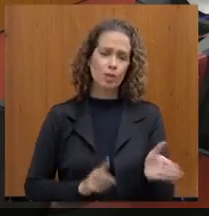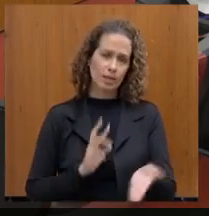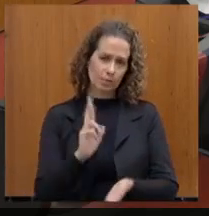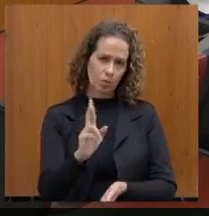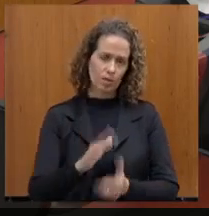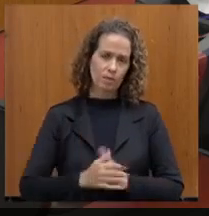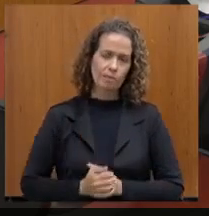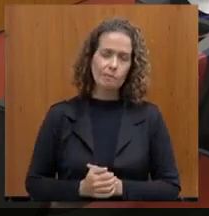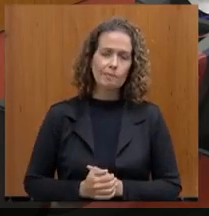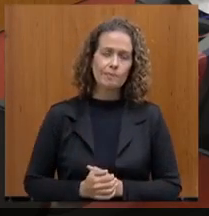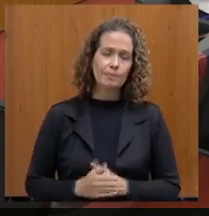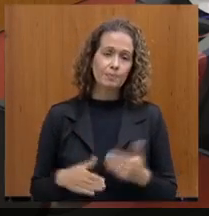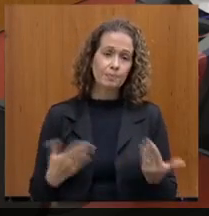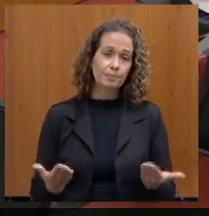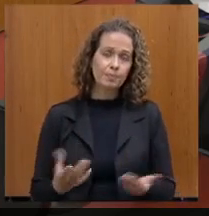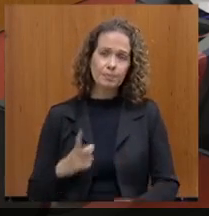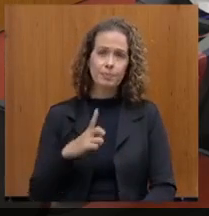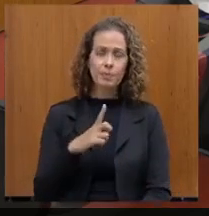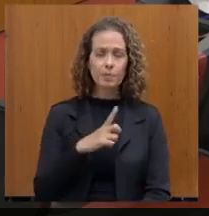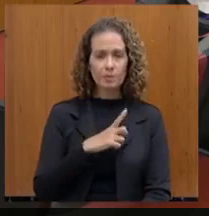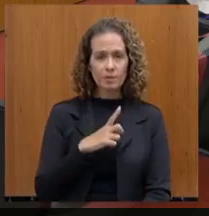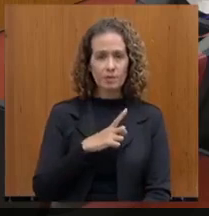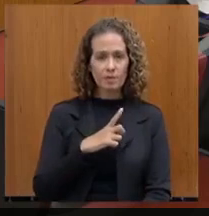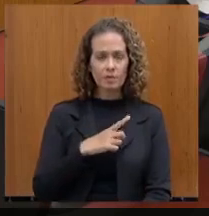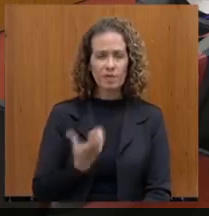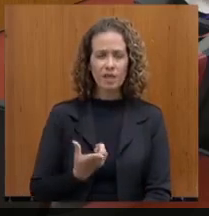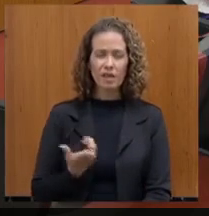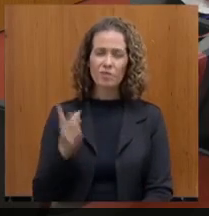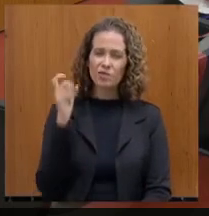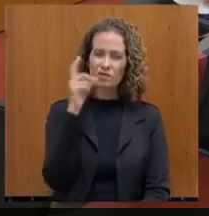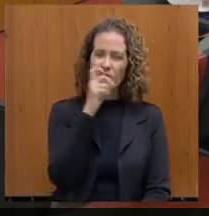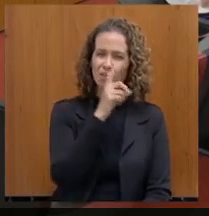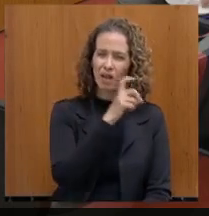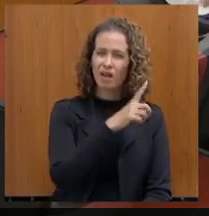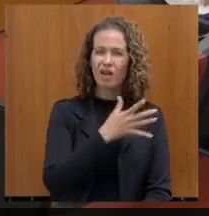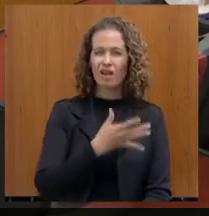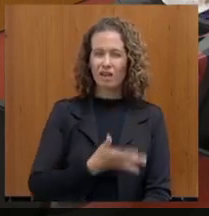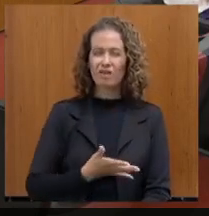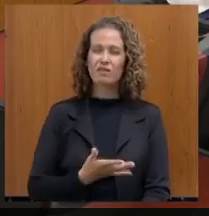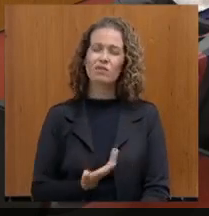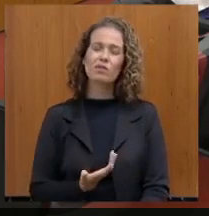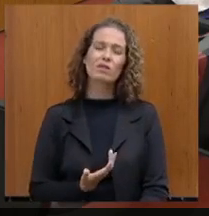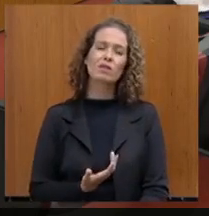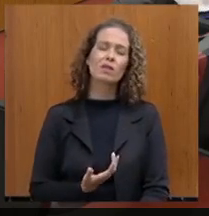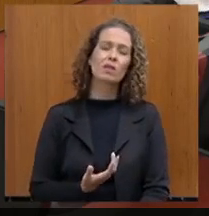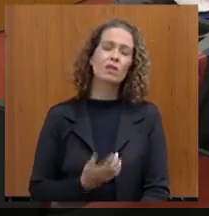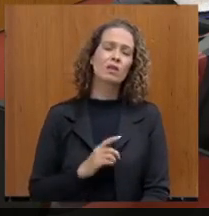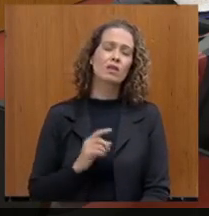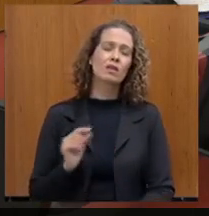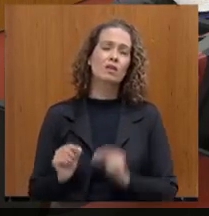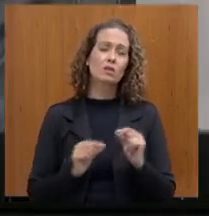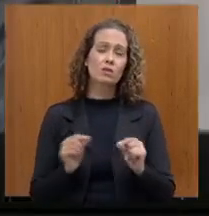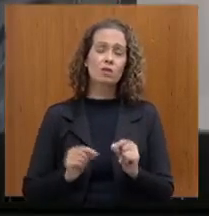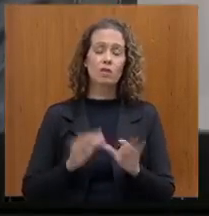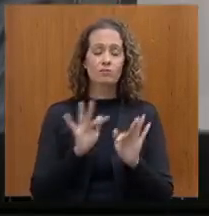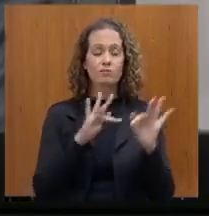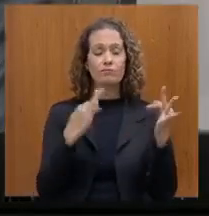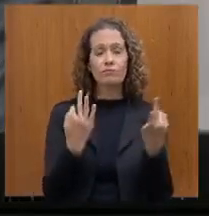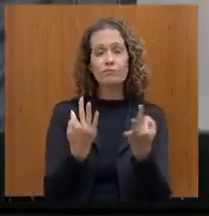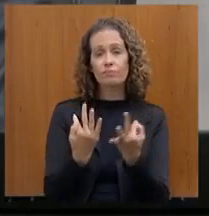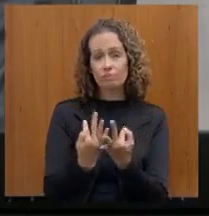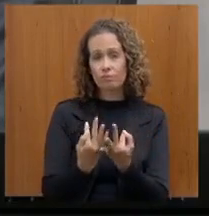há um, vamos dizer assim, uma dificuldade muito grande até existencial dessas famílias,